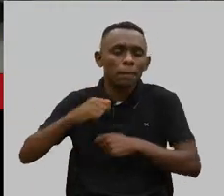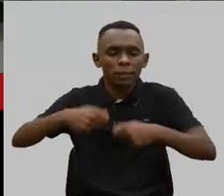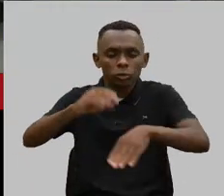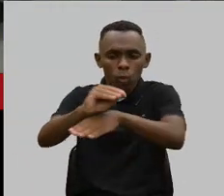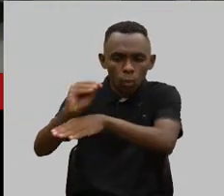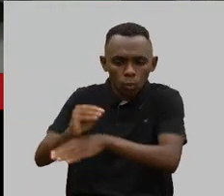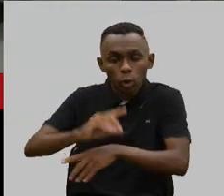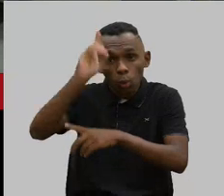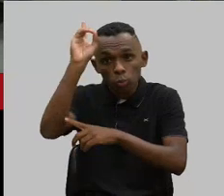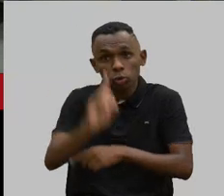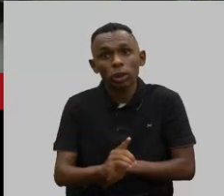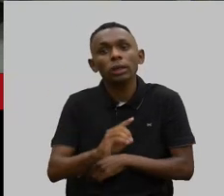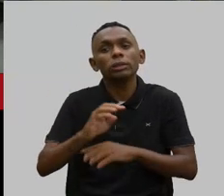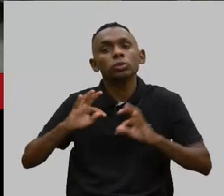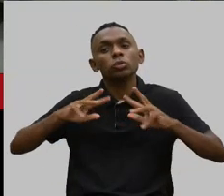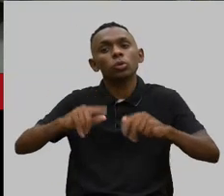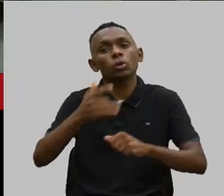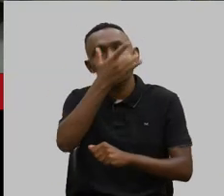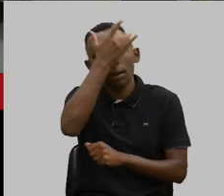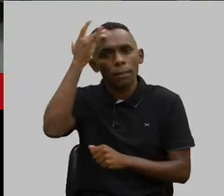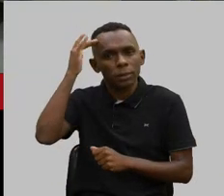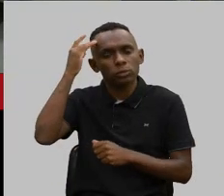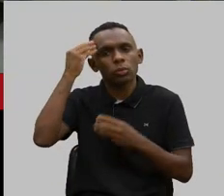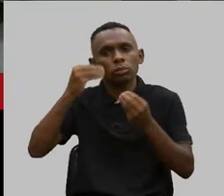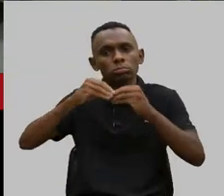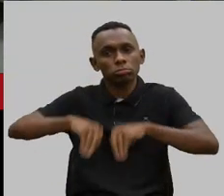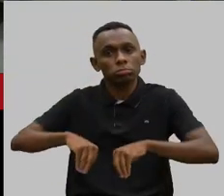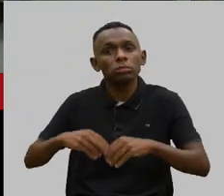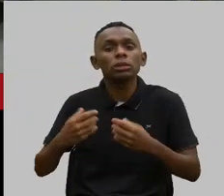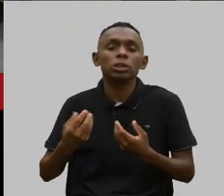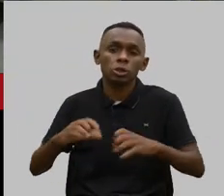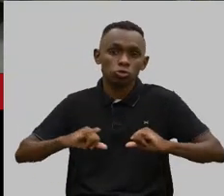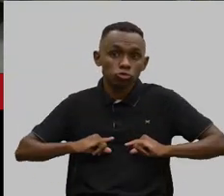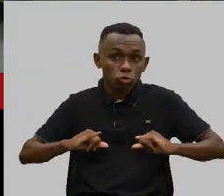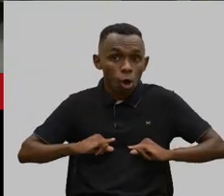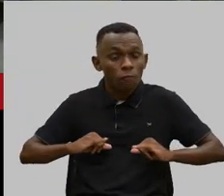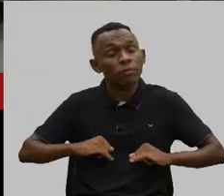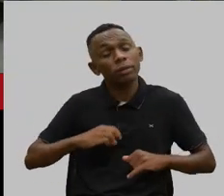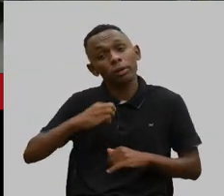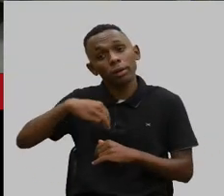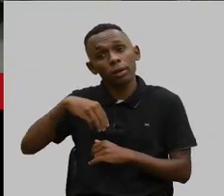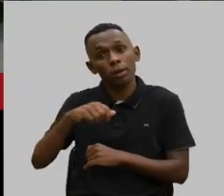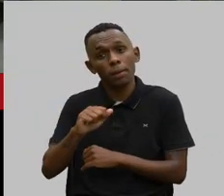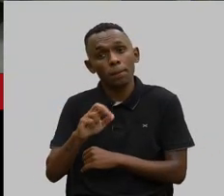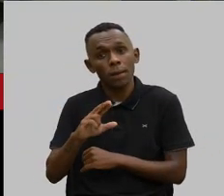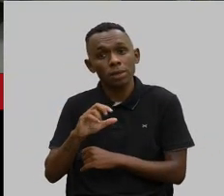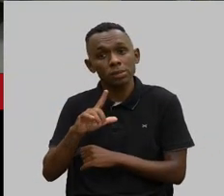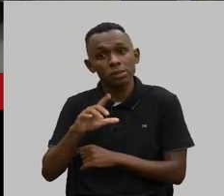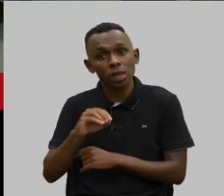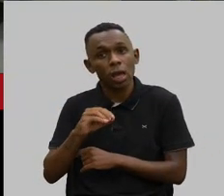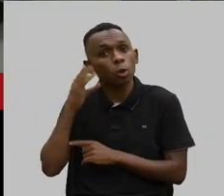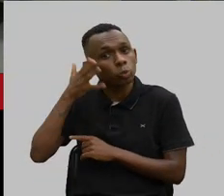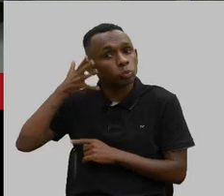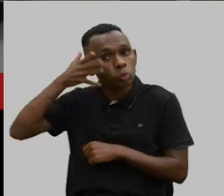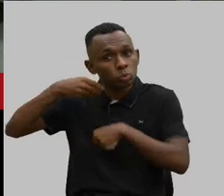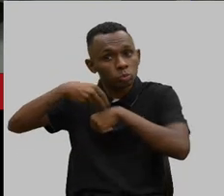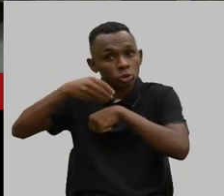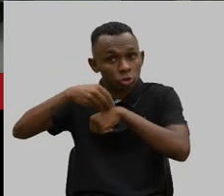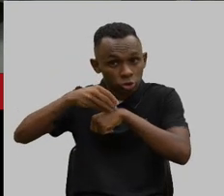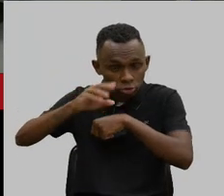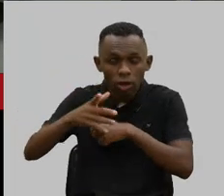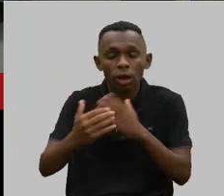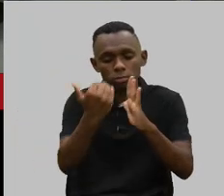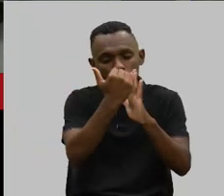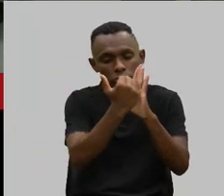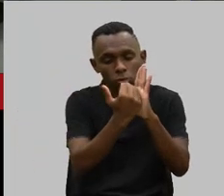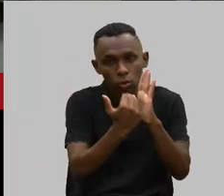garantir os direitos das pessoas em vulnerabilidade. O Marcelo já trouxe aqui uma exposição do que é o Código de Defesa